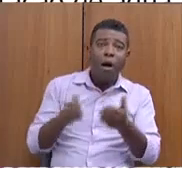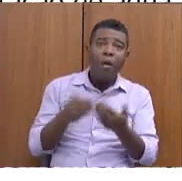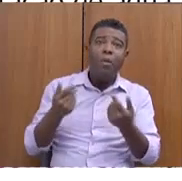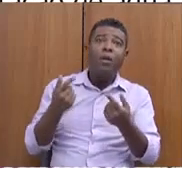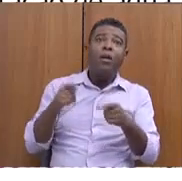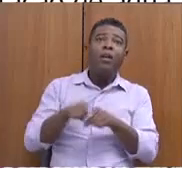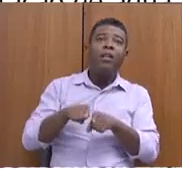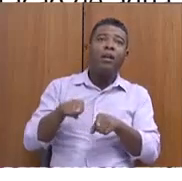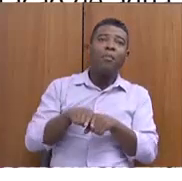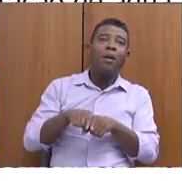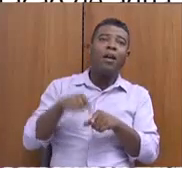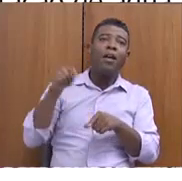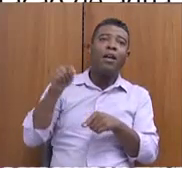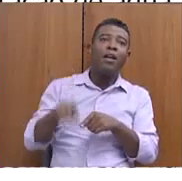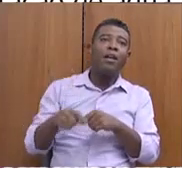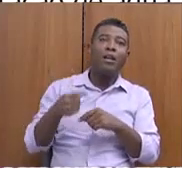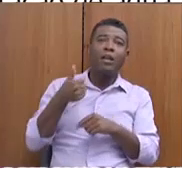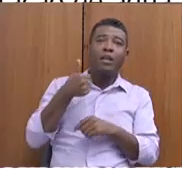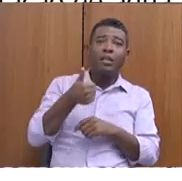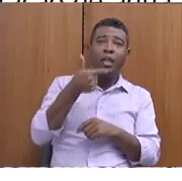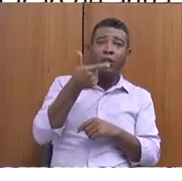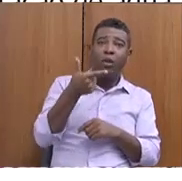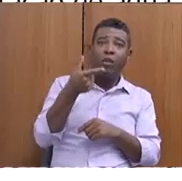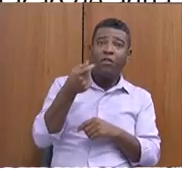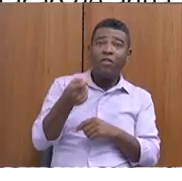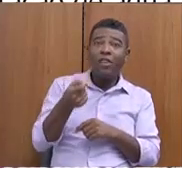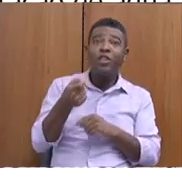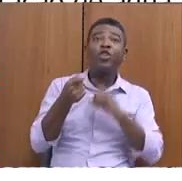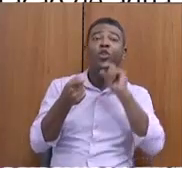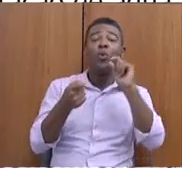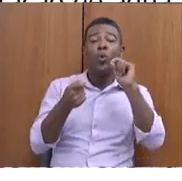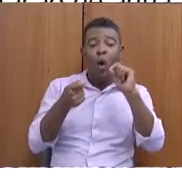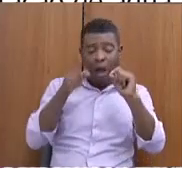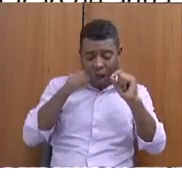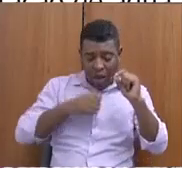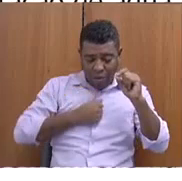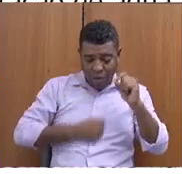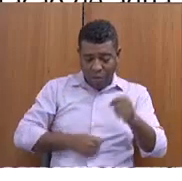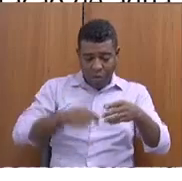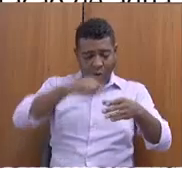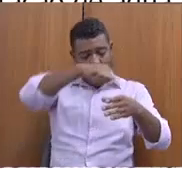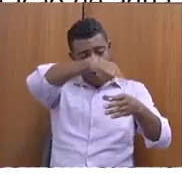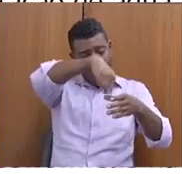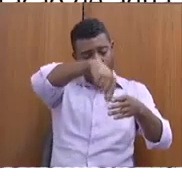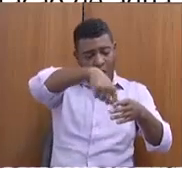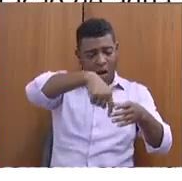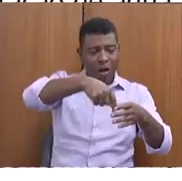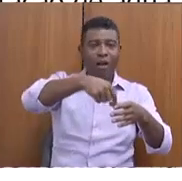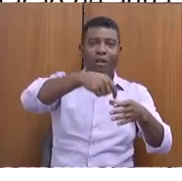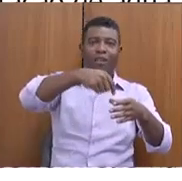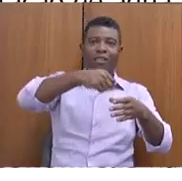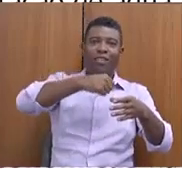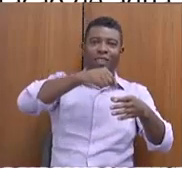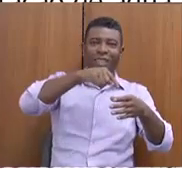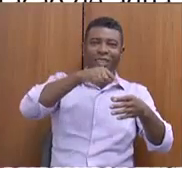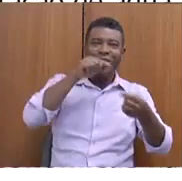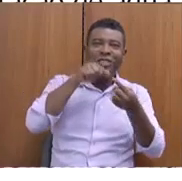Gerais, 120 fotos assépticas, 200 cisternas, 40 módulos sanitários, 180